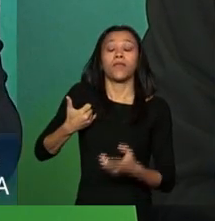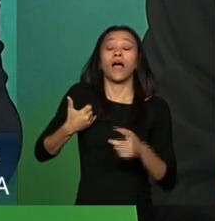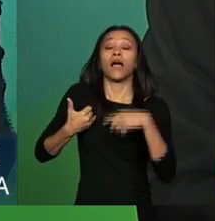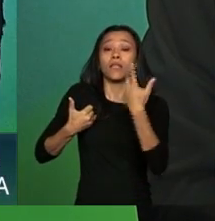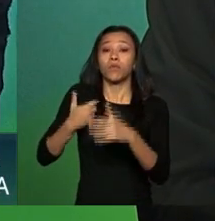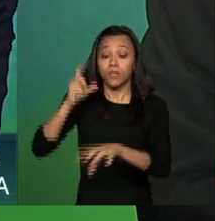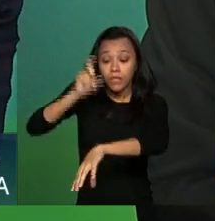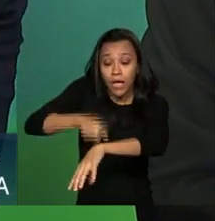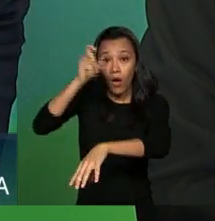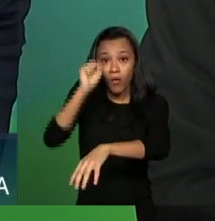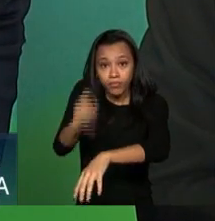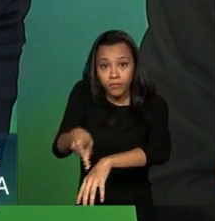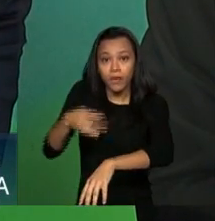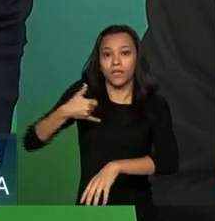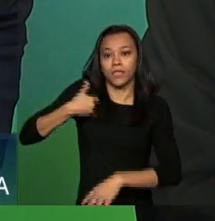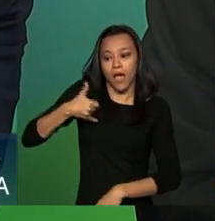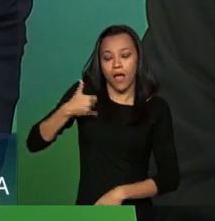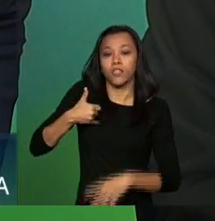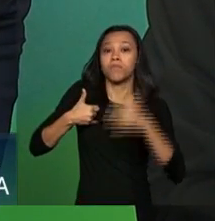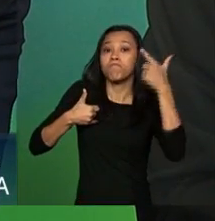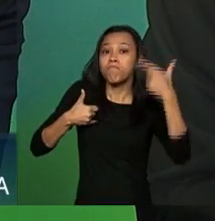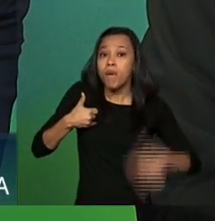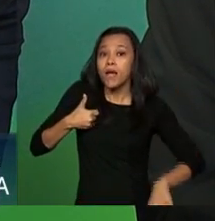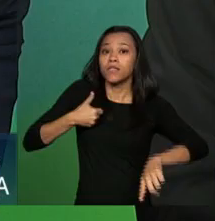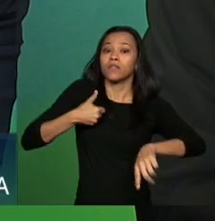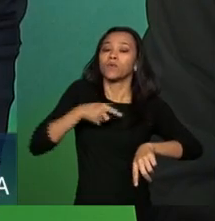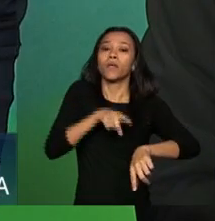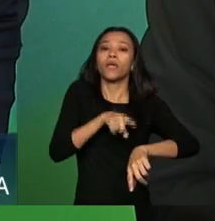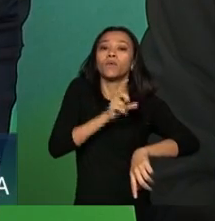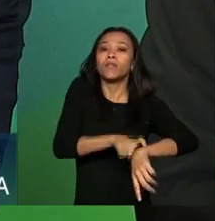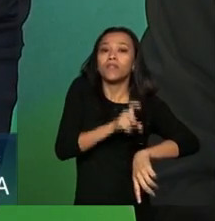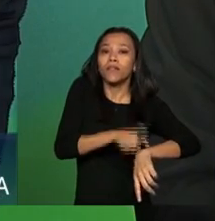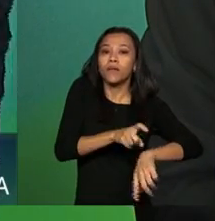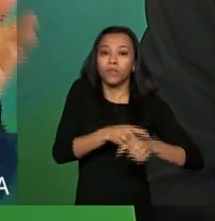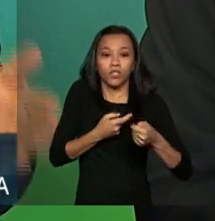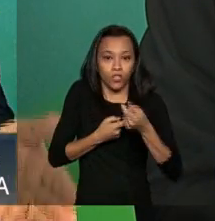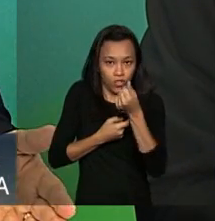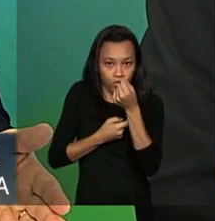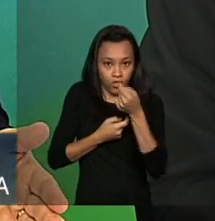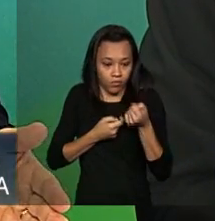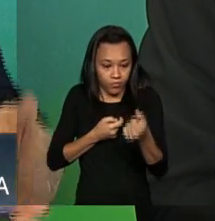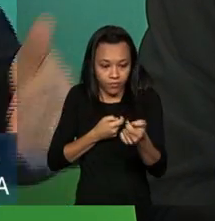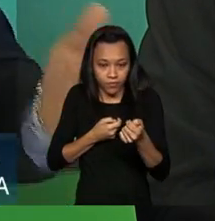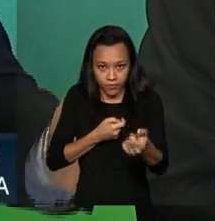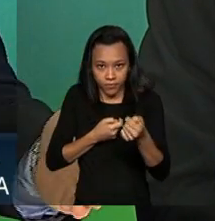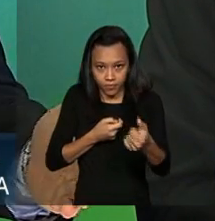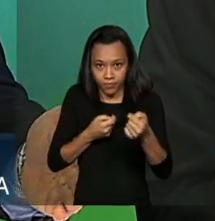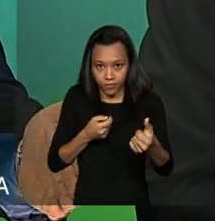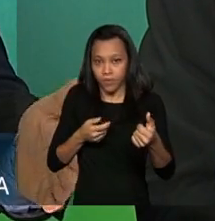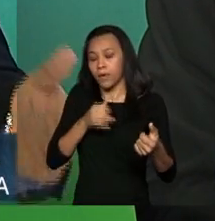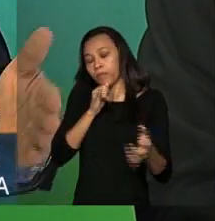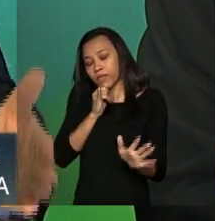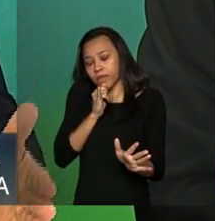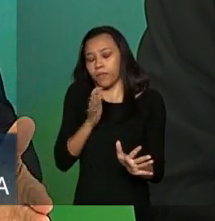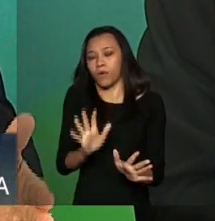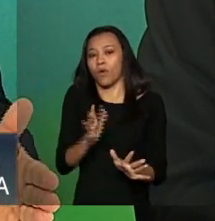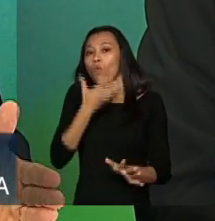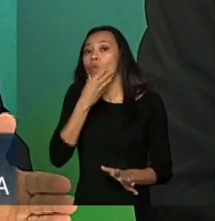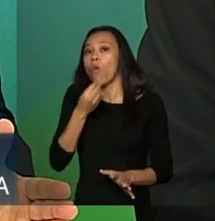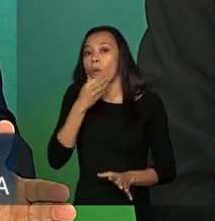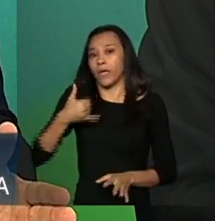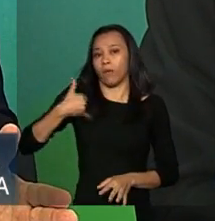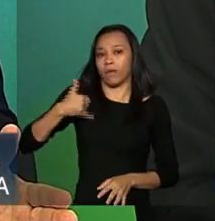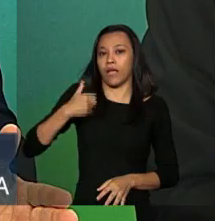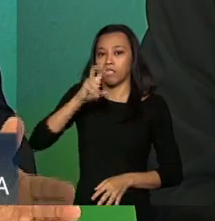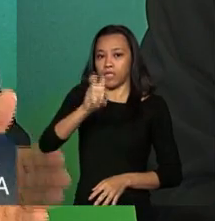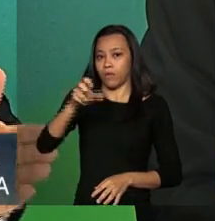soma a idade mais o tempo em anos de contribuição. Então, tem um exemplo aqui. Vamos pegar um homem com 57